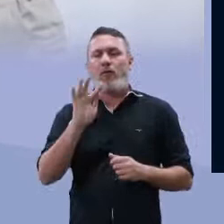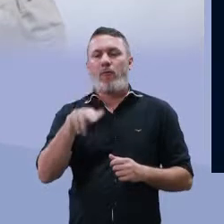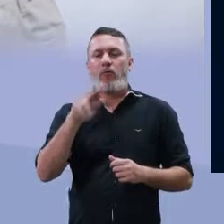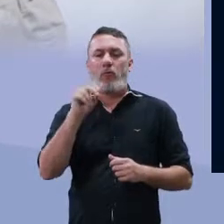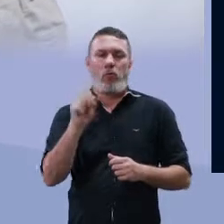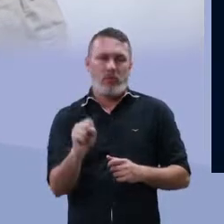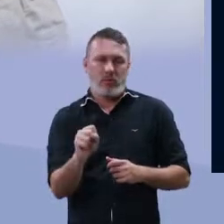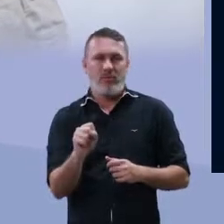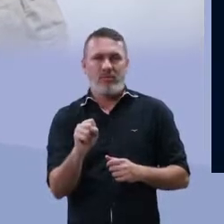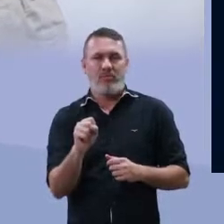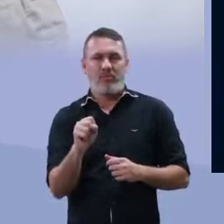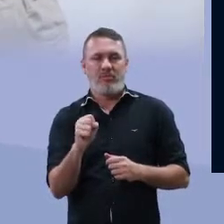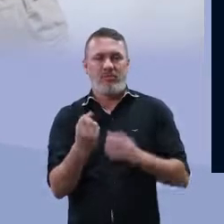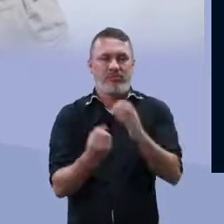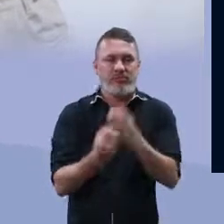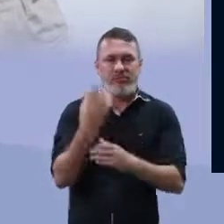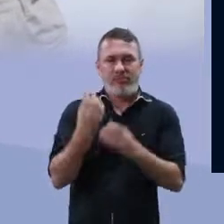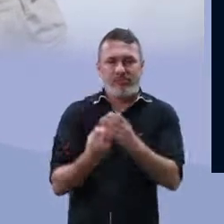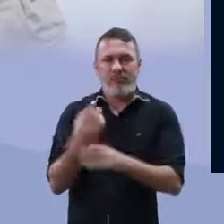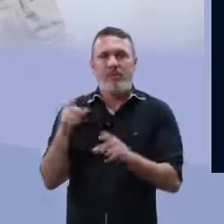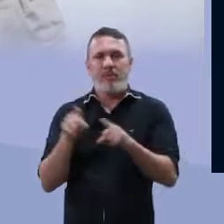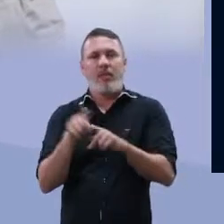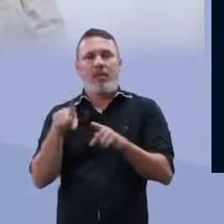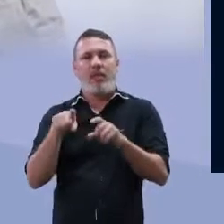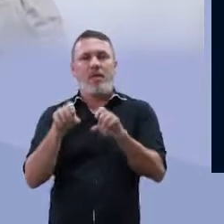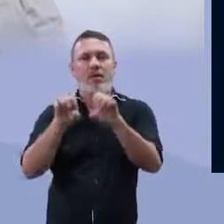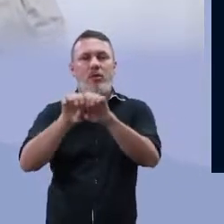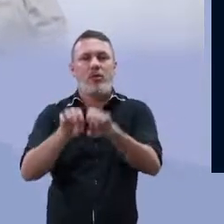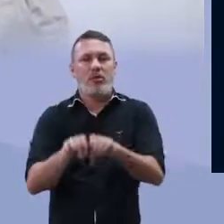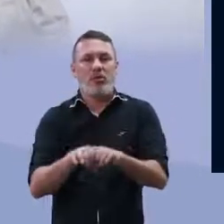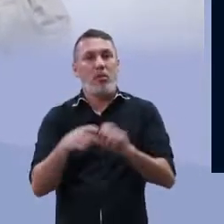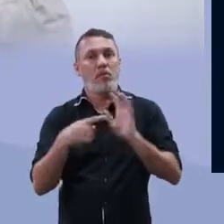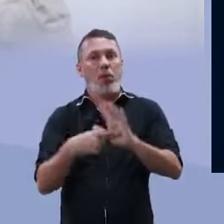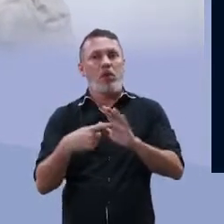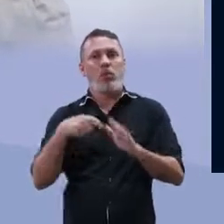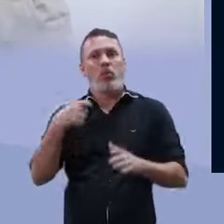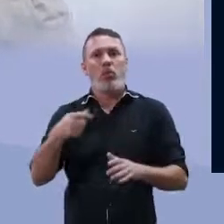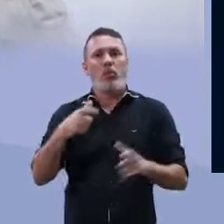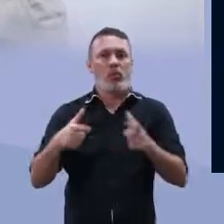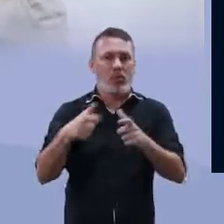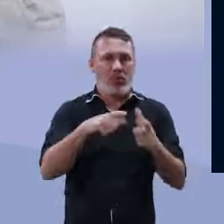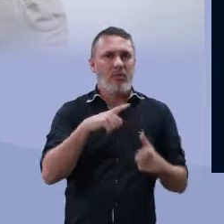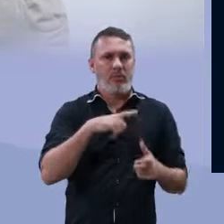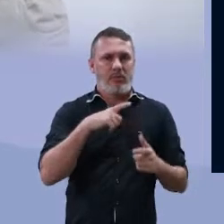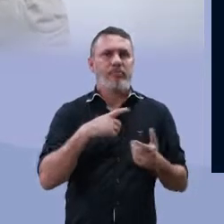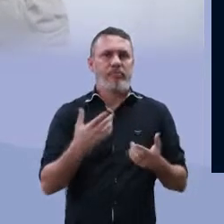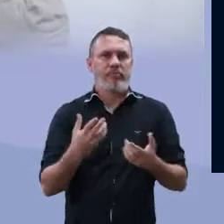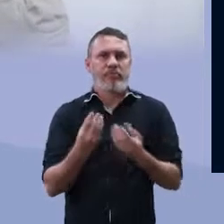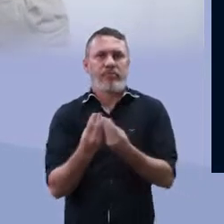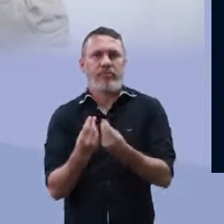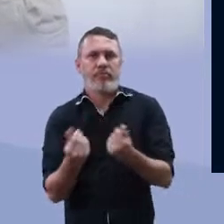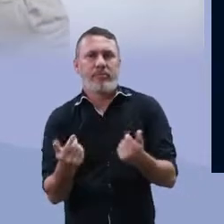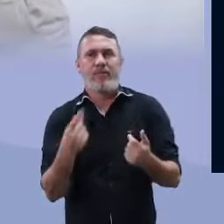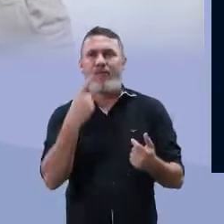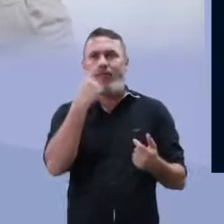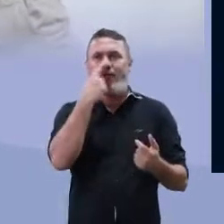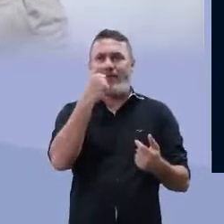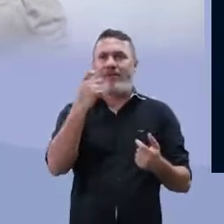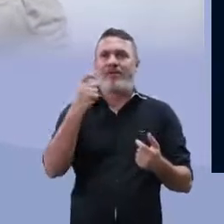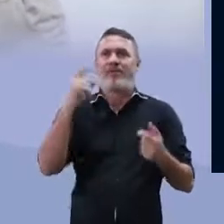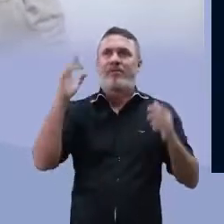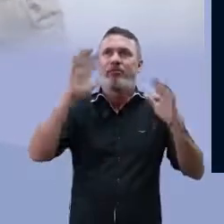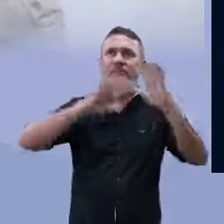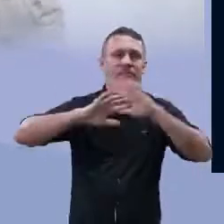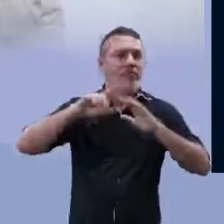a líquens, junto com fungos para formar os líquens, que são estruturas que são bioindicadores, são